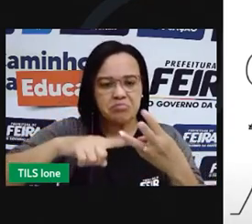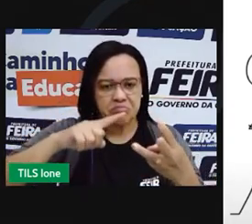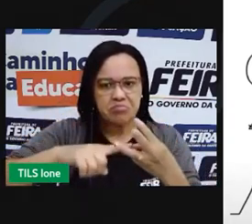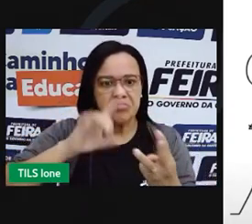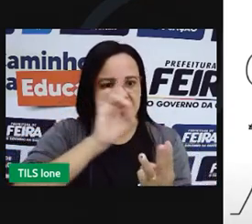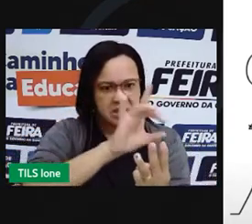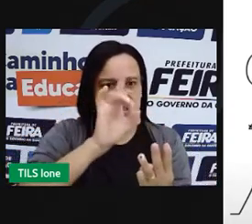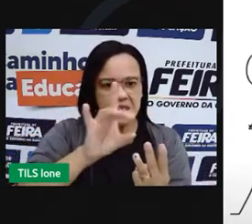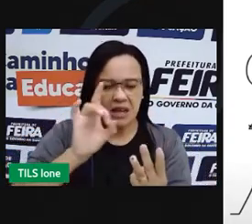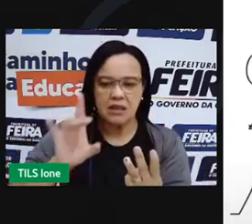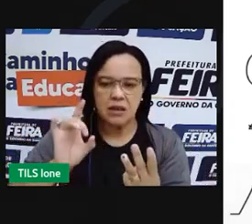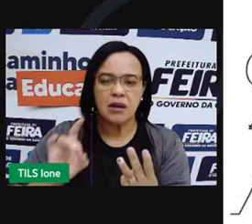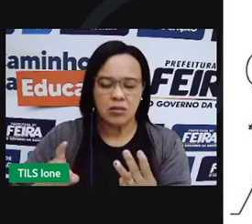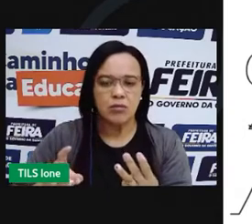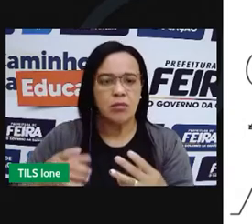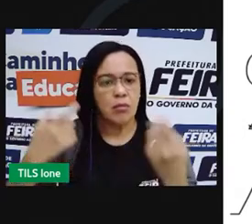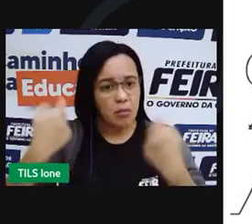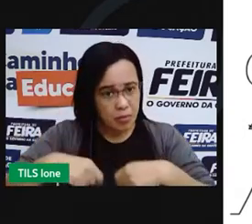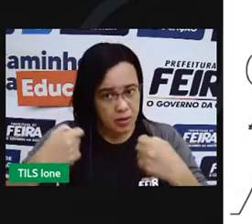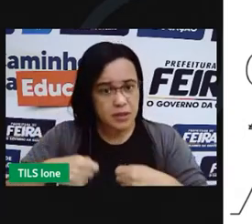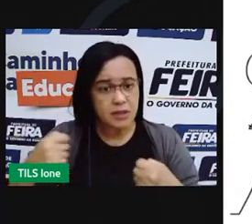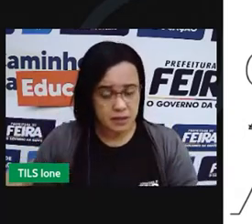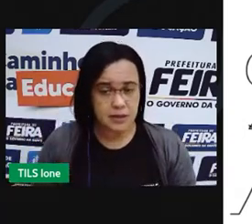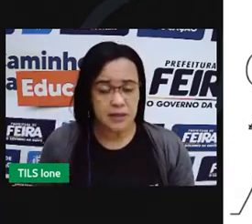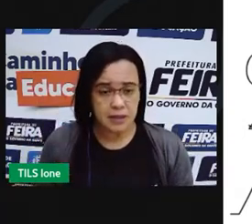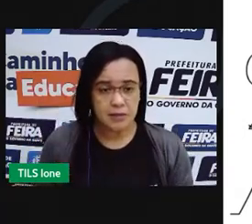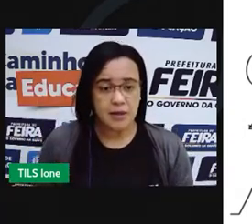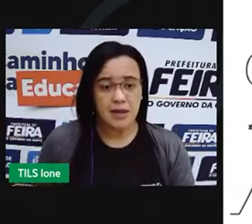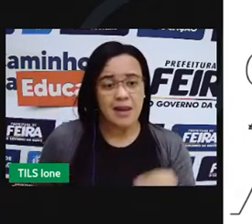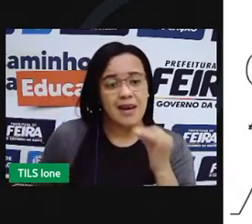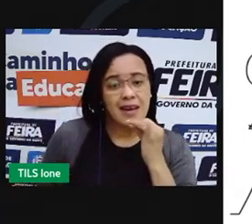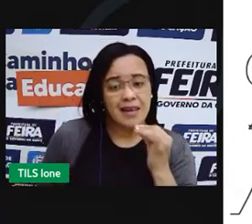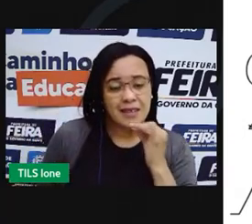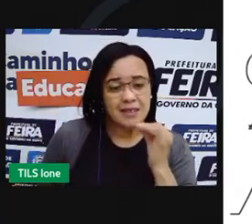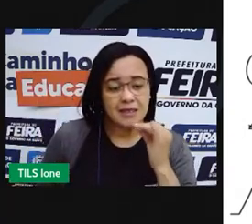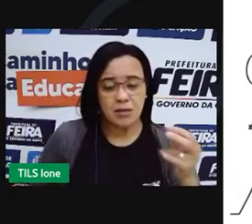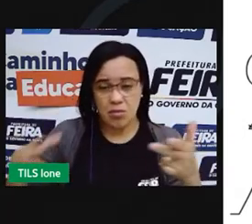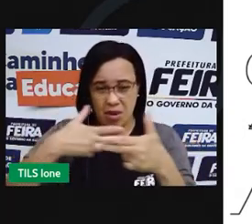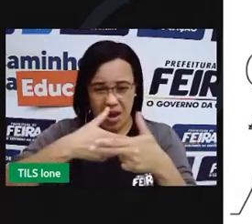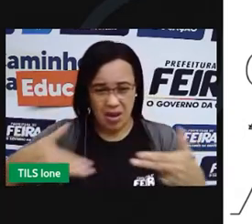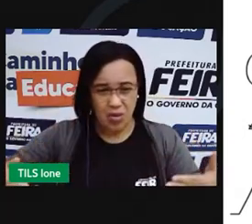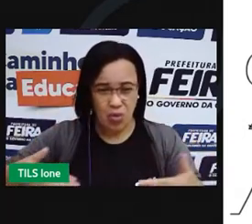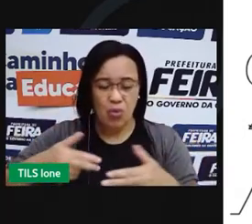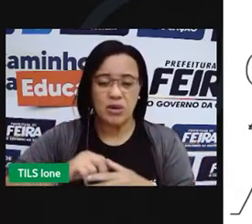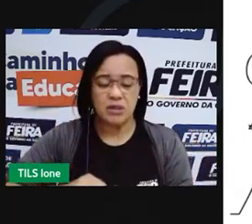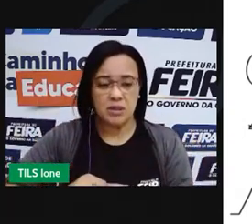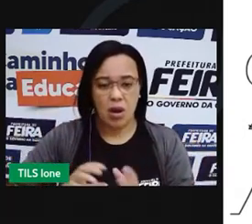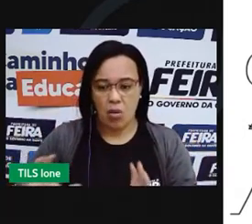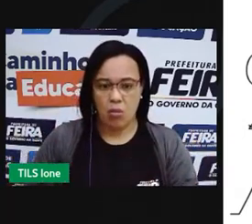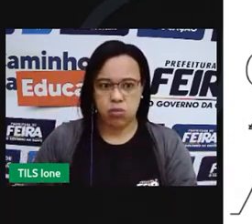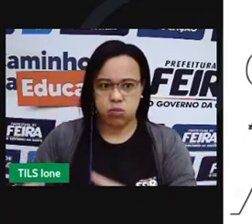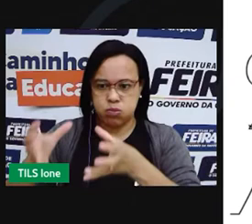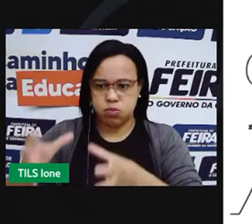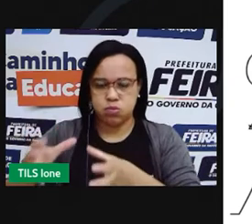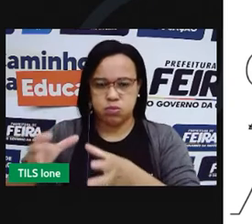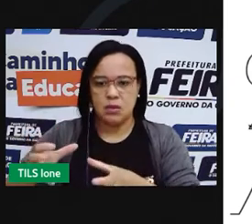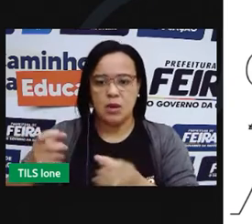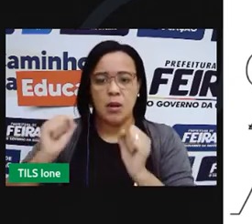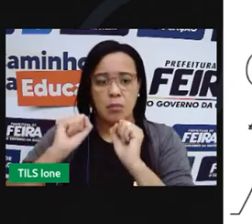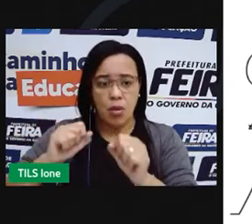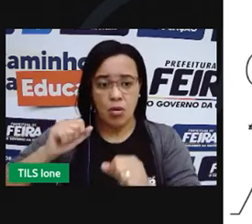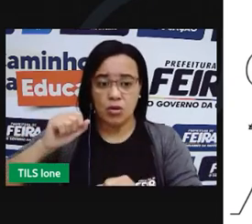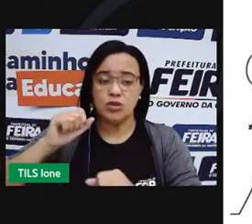adequado dos resíduos gerados na obra, buscando reduzir a quantidade gerada, reaproveitar e reciclar o máximo possível,